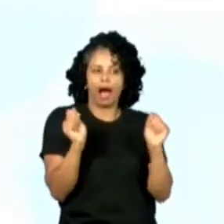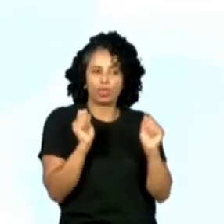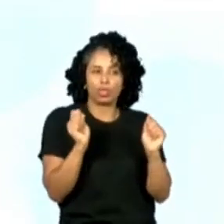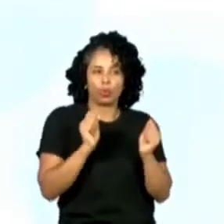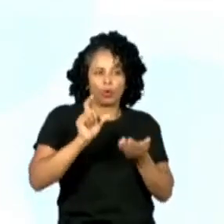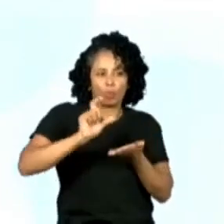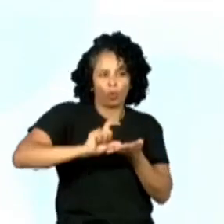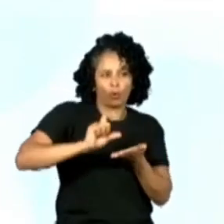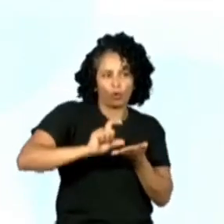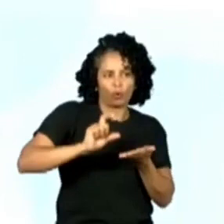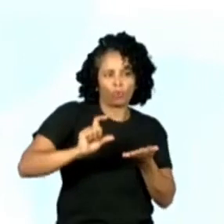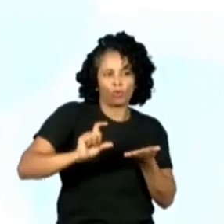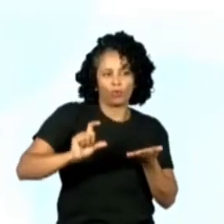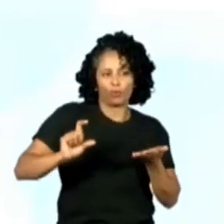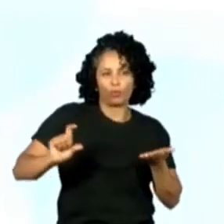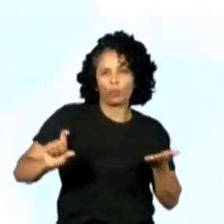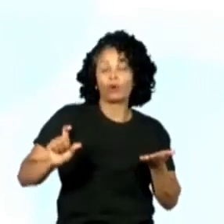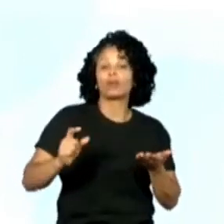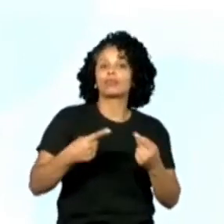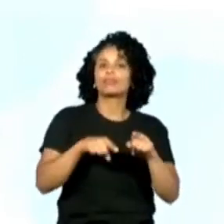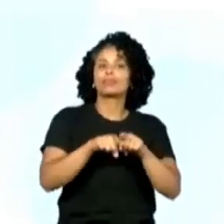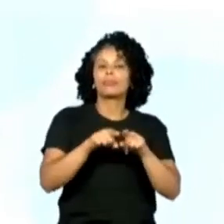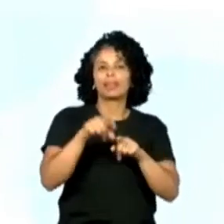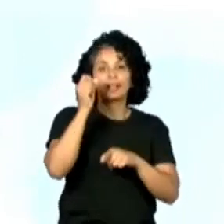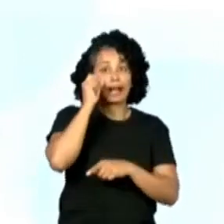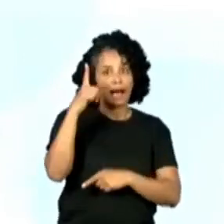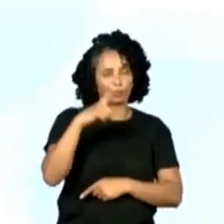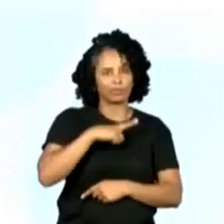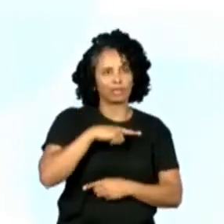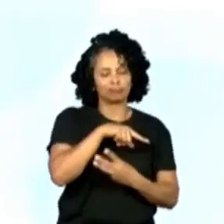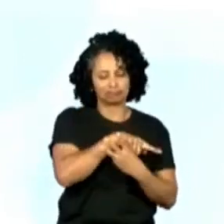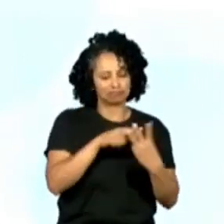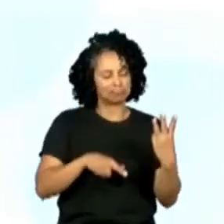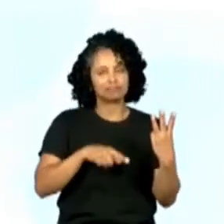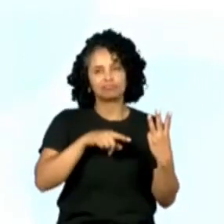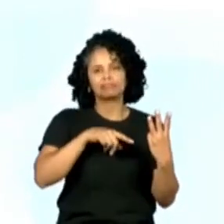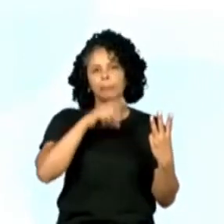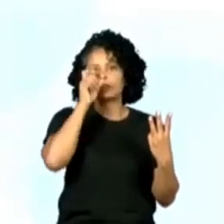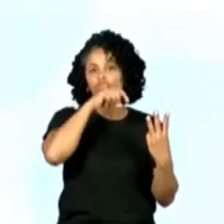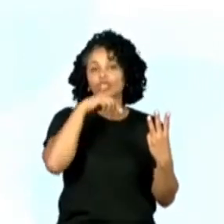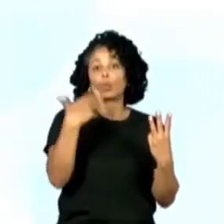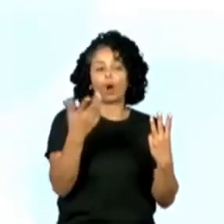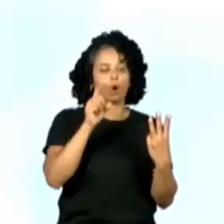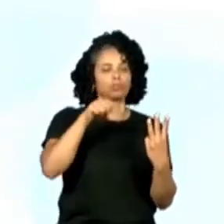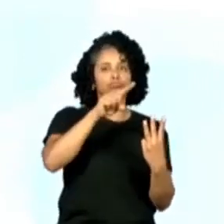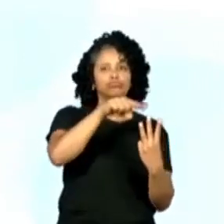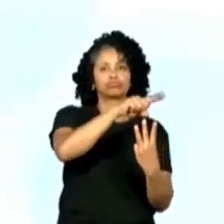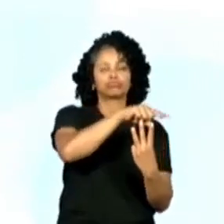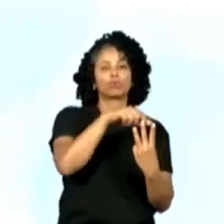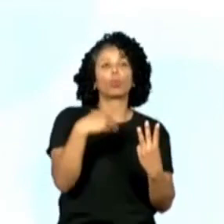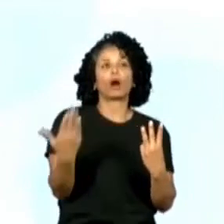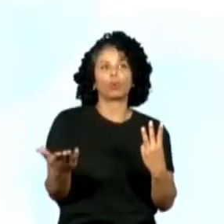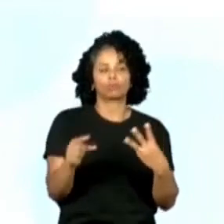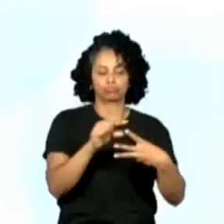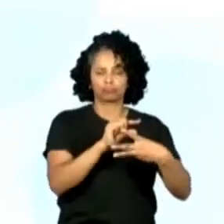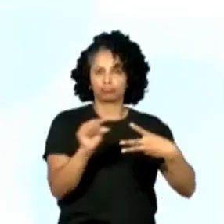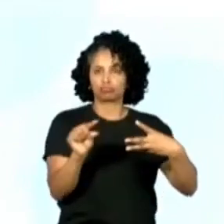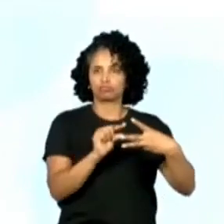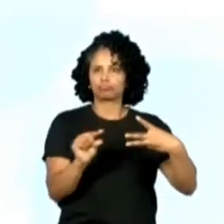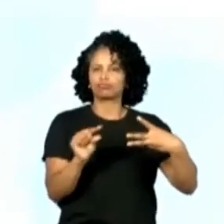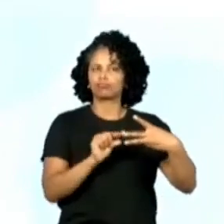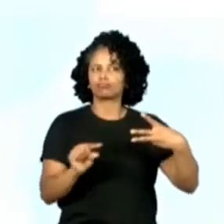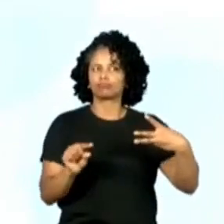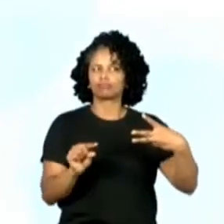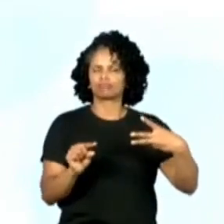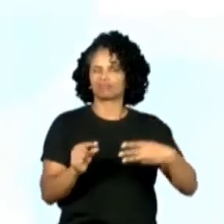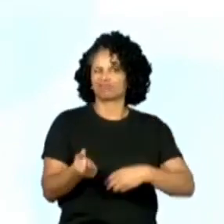gato. Qual dessas três afirmações é mentira? Eu acho que é a segunda afirmativa ali. Da costeleta